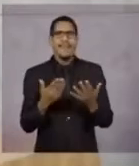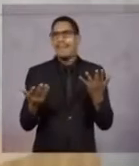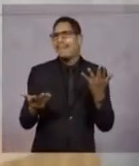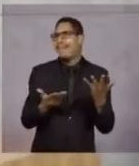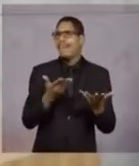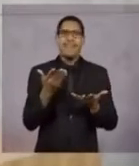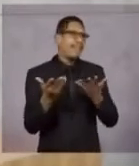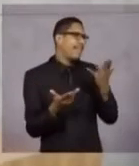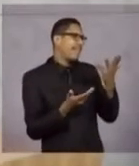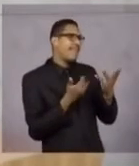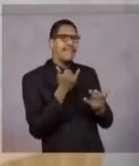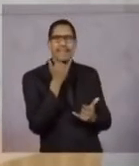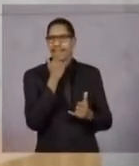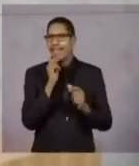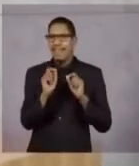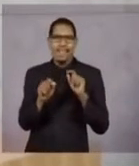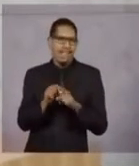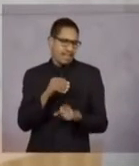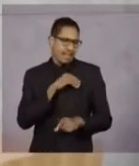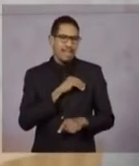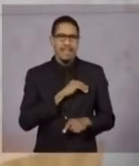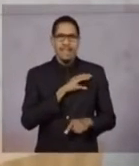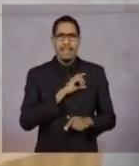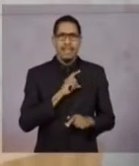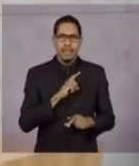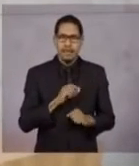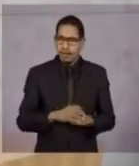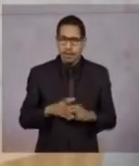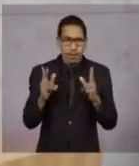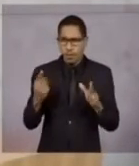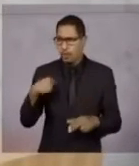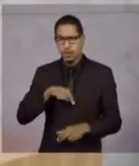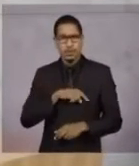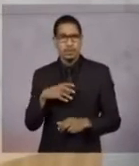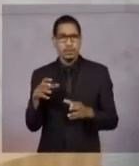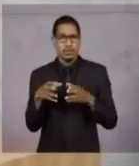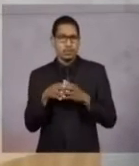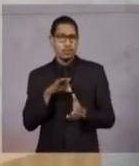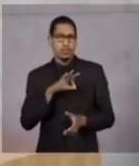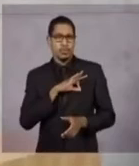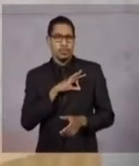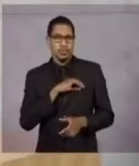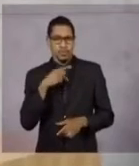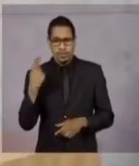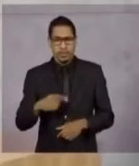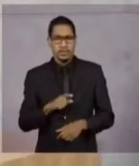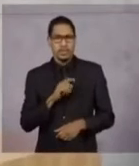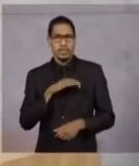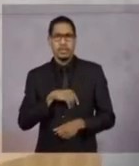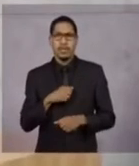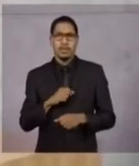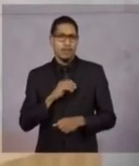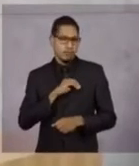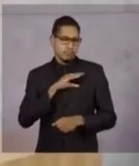esfarrapadas pra aumentar o salário. Tá igual a nossa guarda aqui também, que não tem aumento há anos.